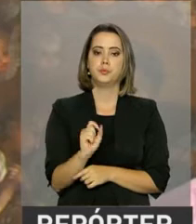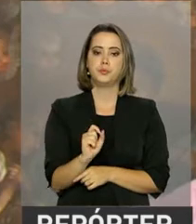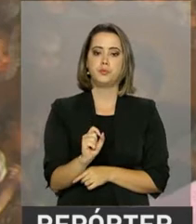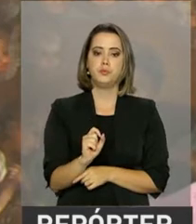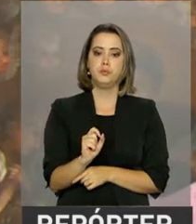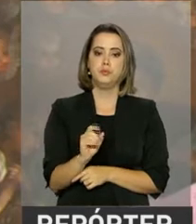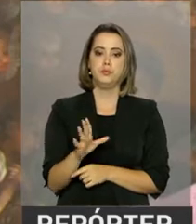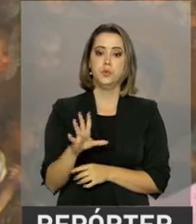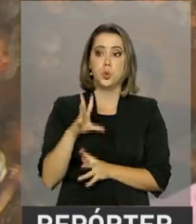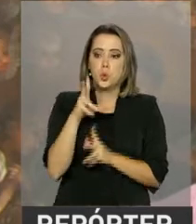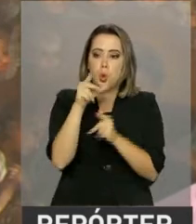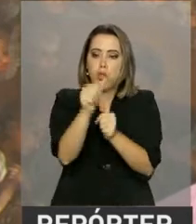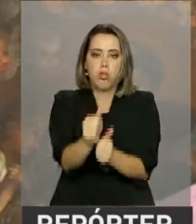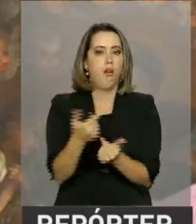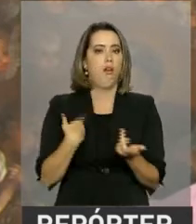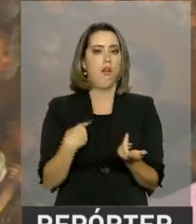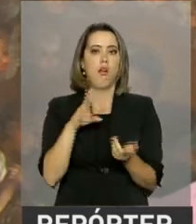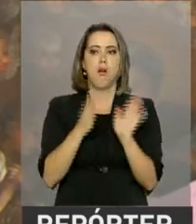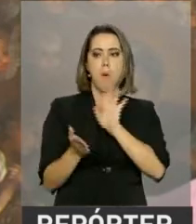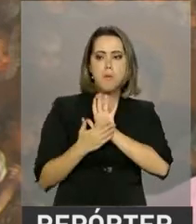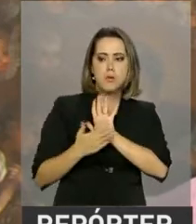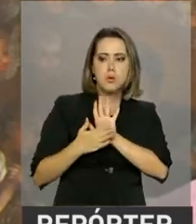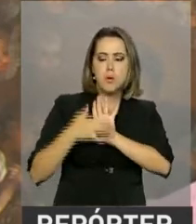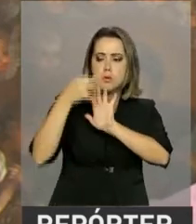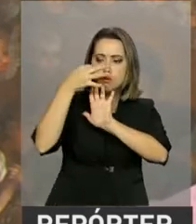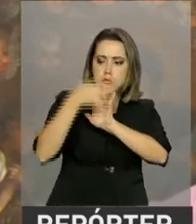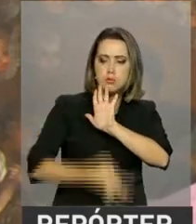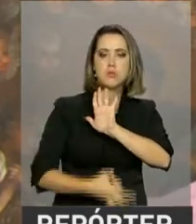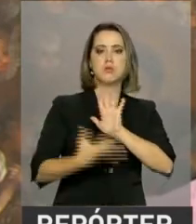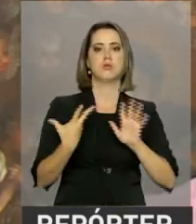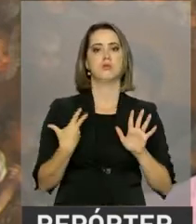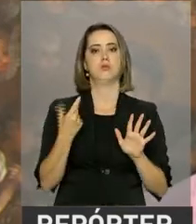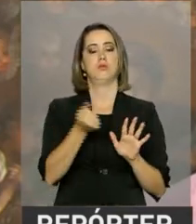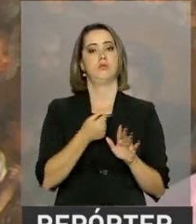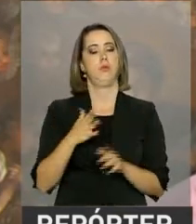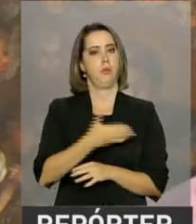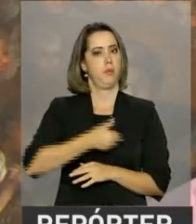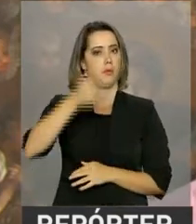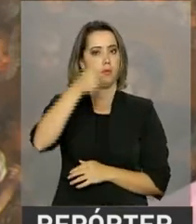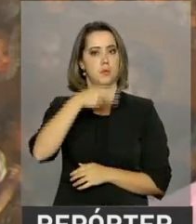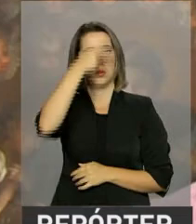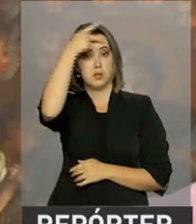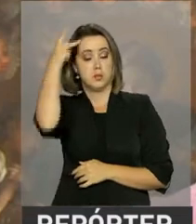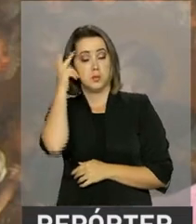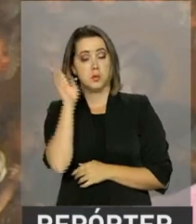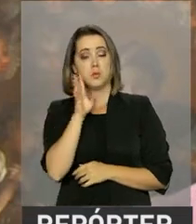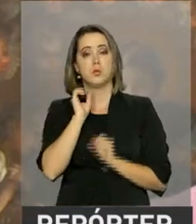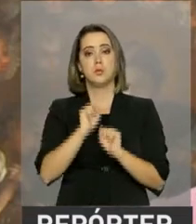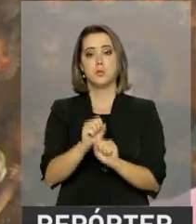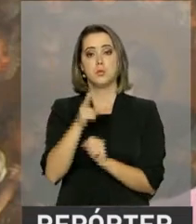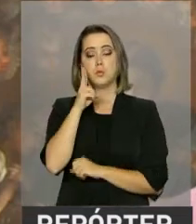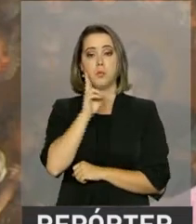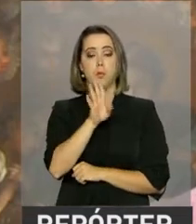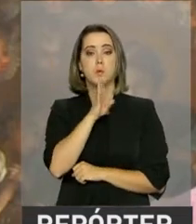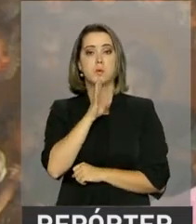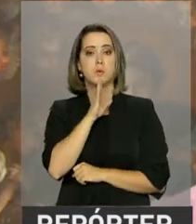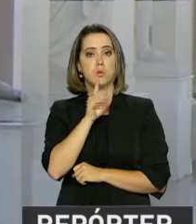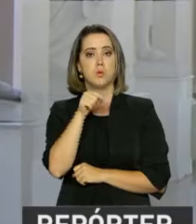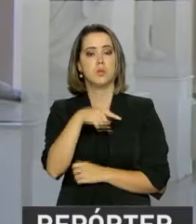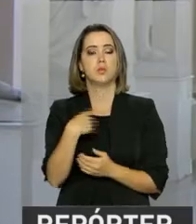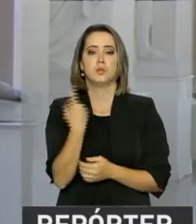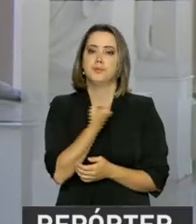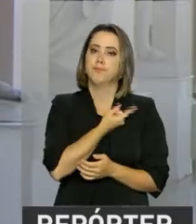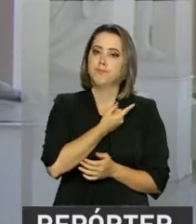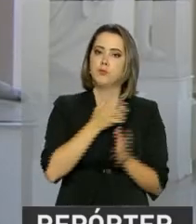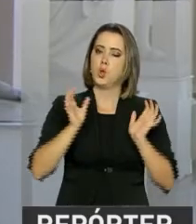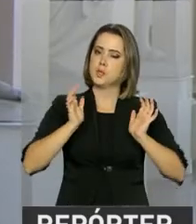integral, assim, que elas sejam apresentadas da melhor maneira possível para que as pessoas possam conhecer o patrimônio.